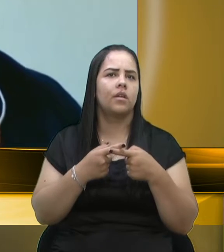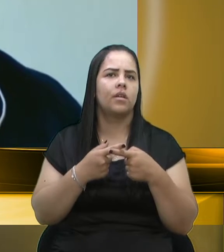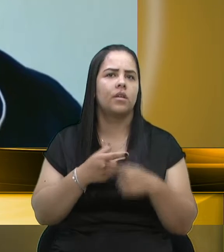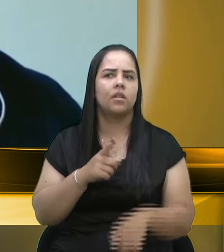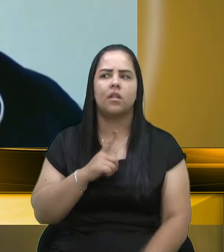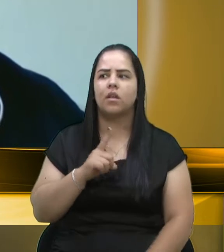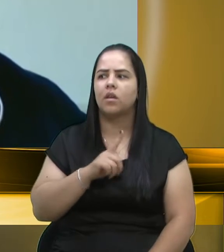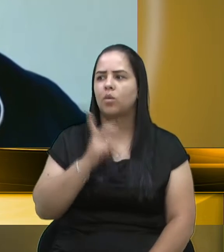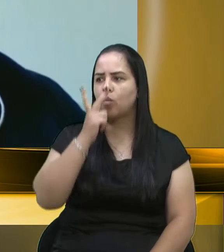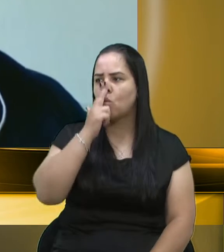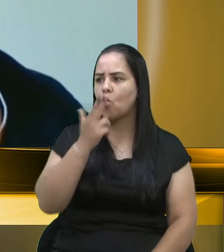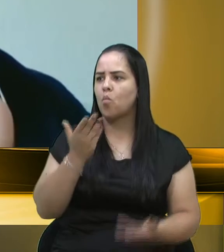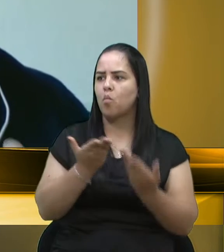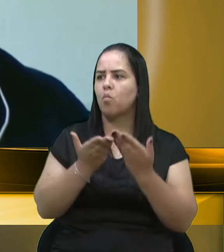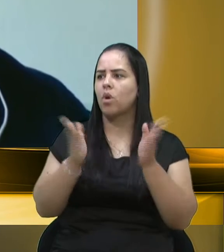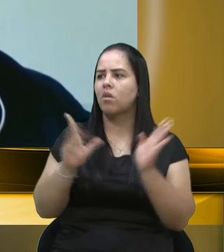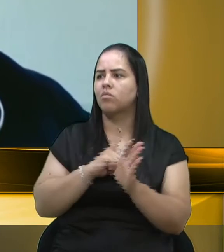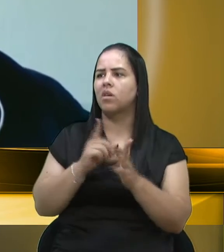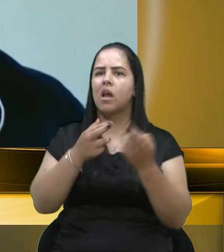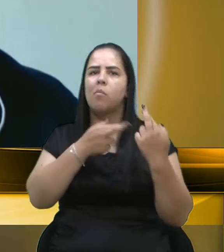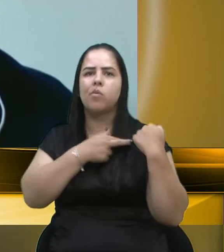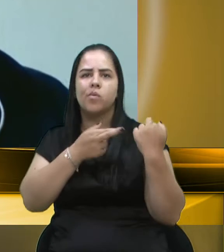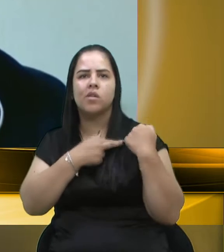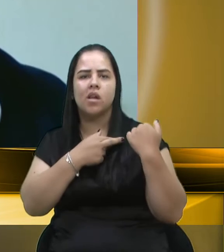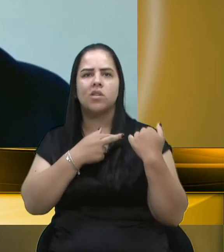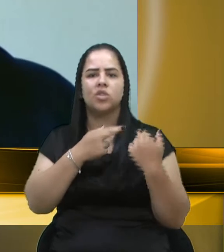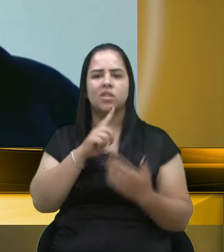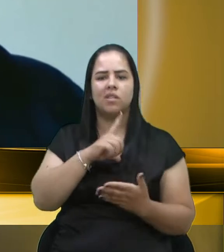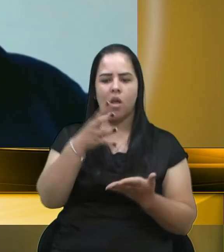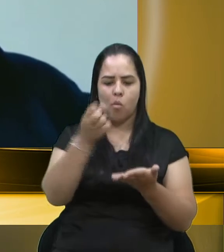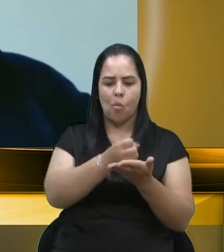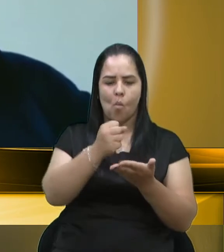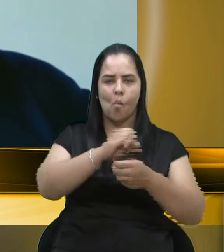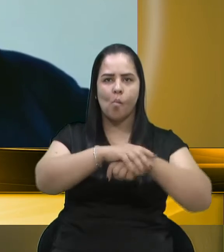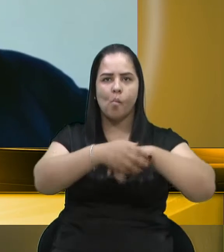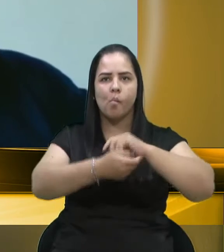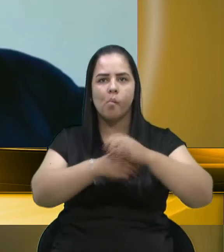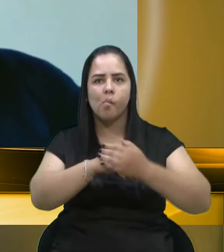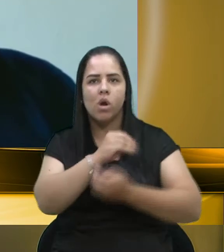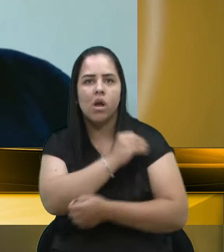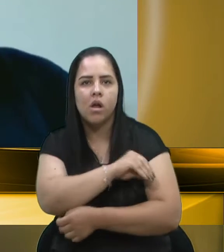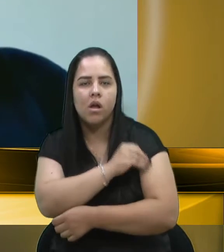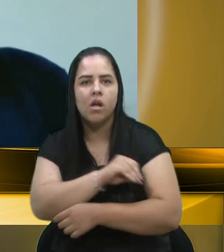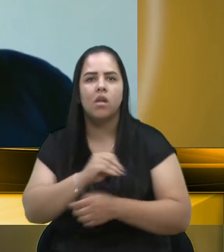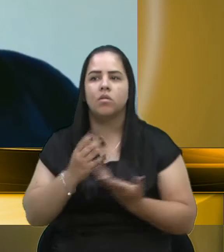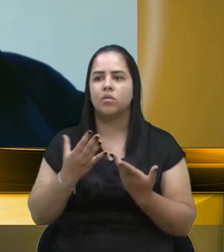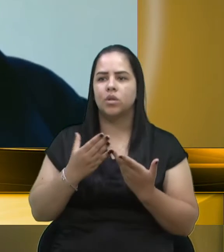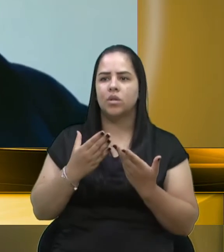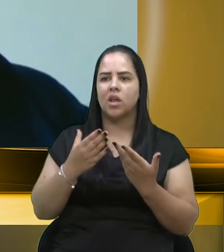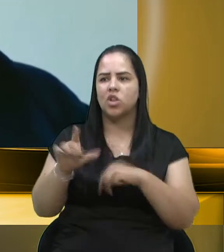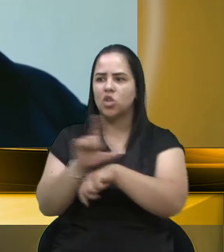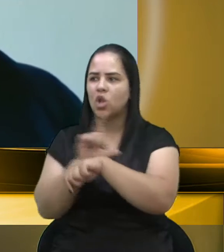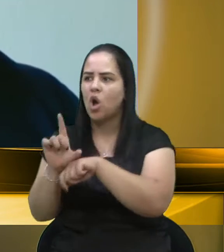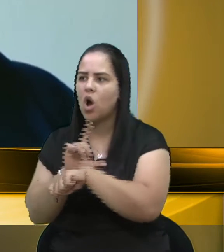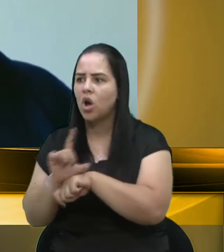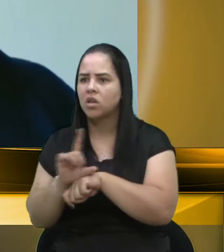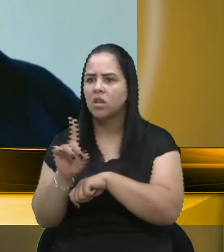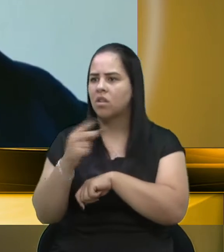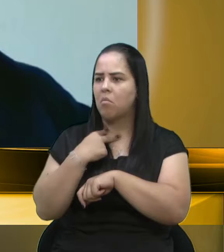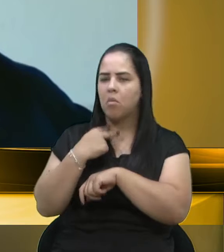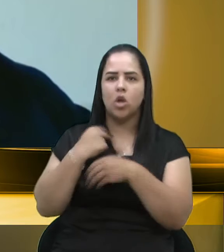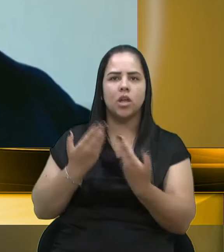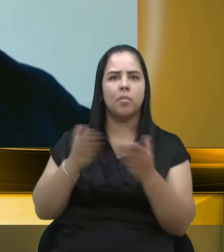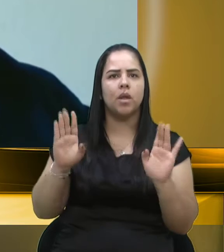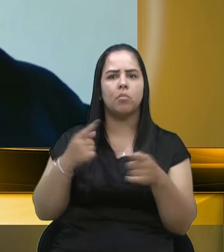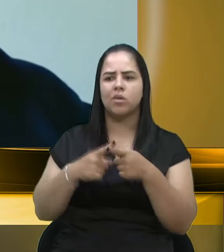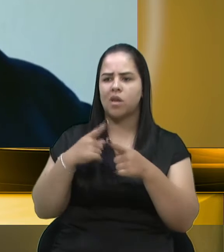supor, aberto, está tendo responsabilidade do álcool gel, da máscara e o comércio, a barbearia e tal, não vai poder abrir? Por que que o